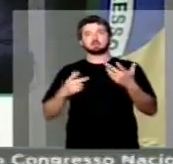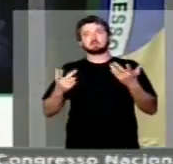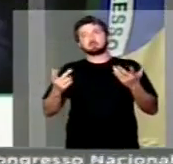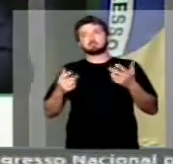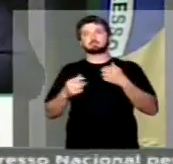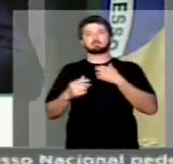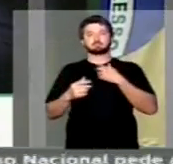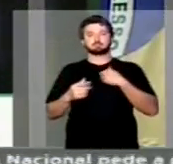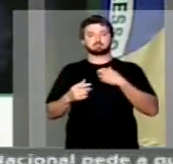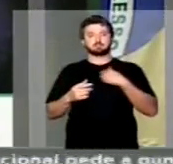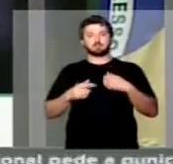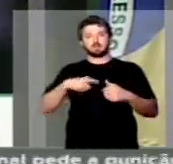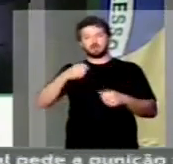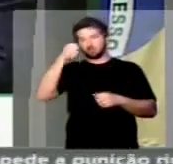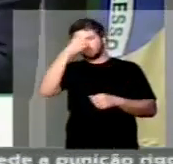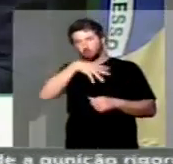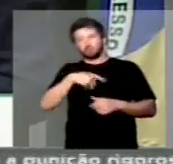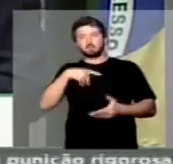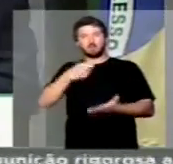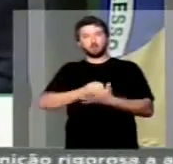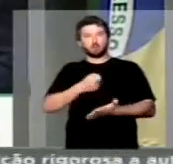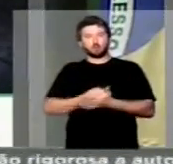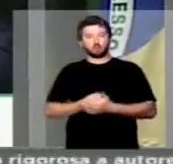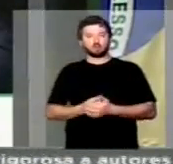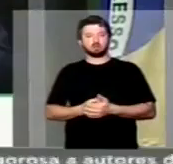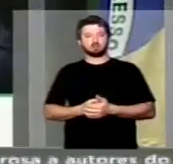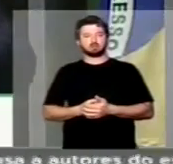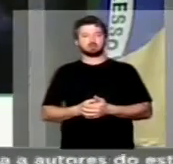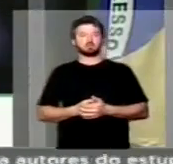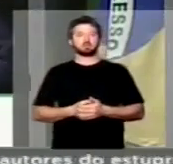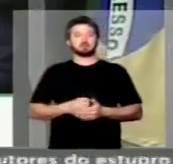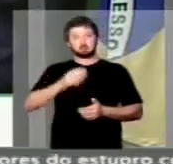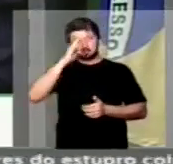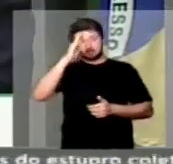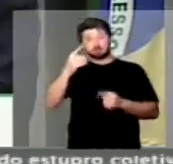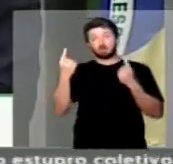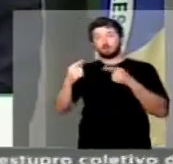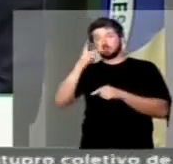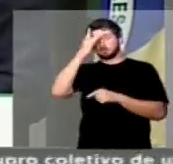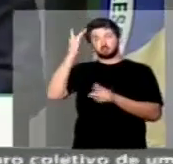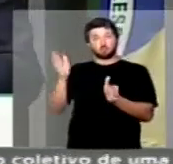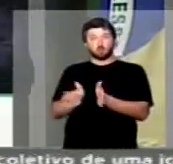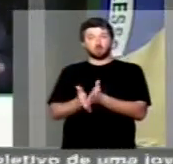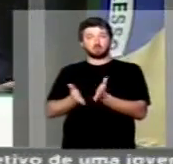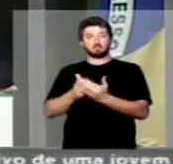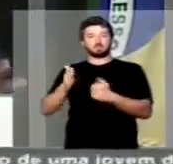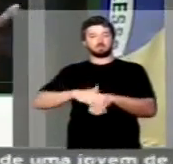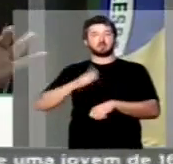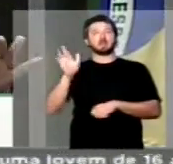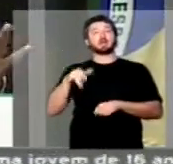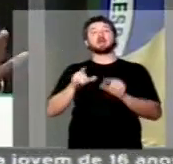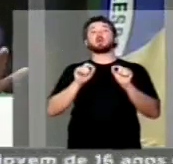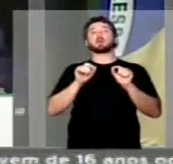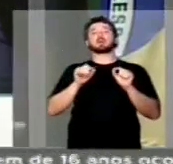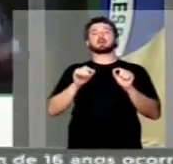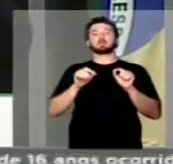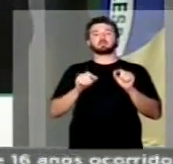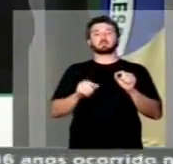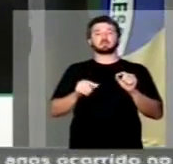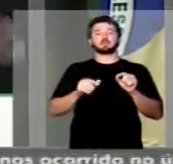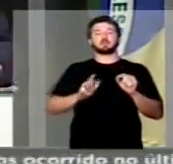maneira mais dura e mais perversa justamente os mais pobres é uma herança deixada